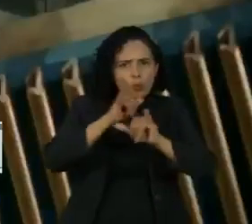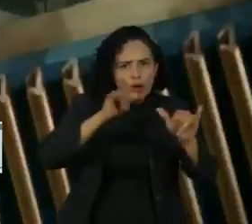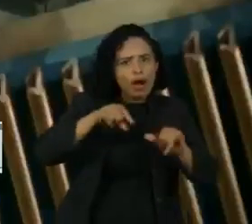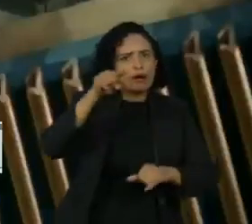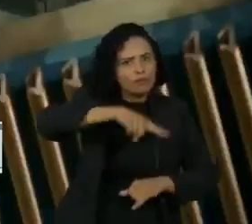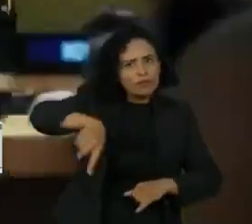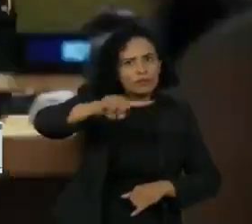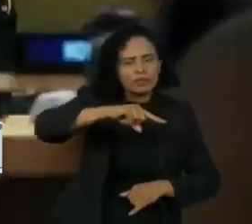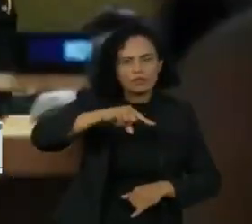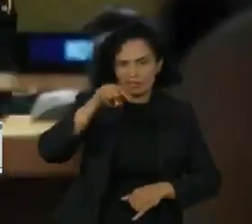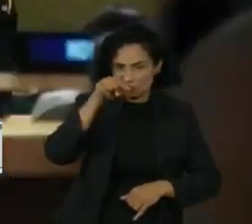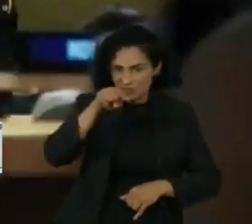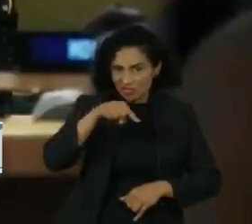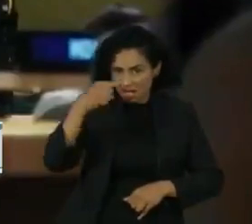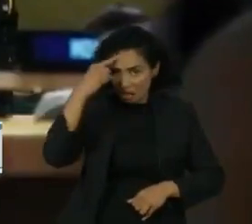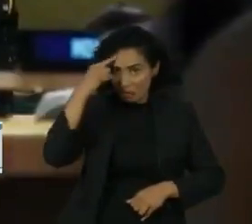claro.